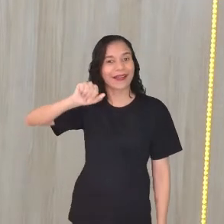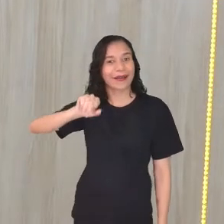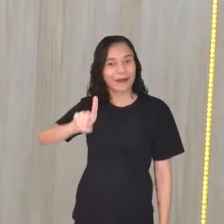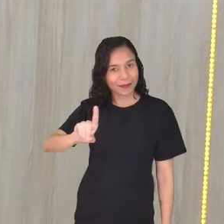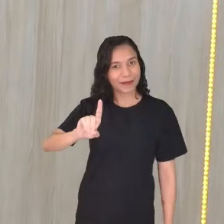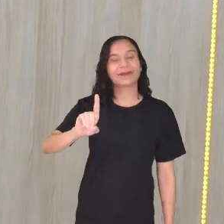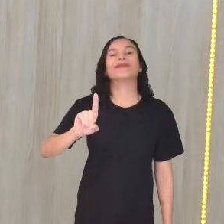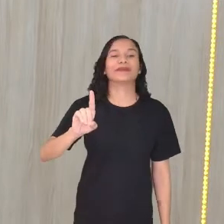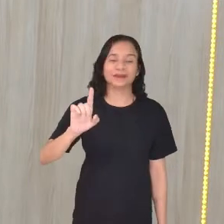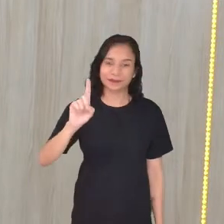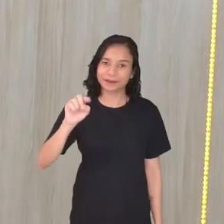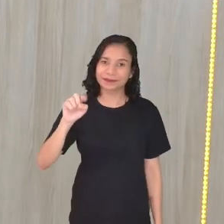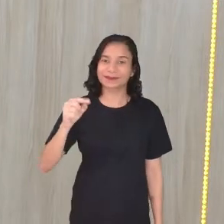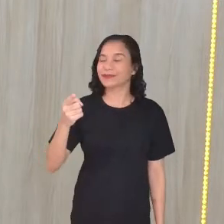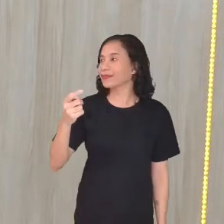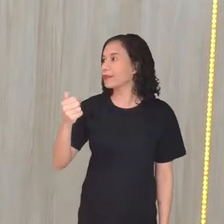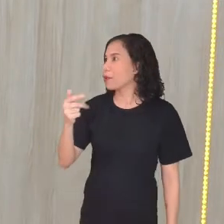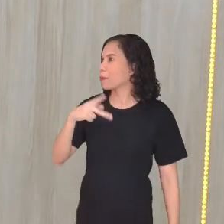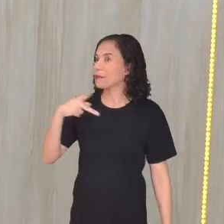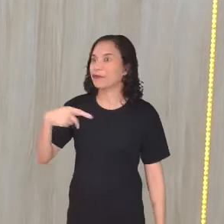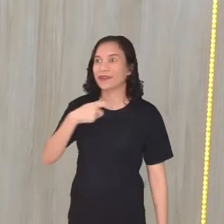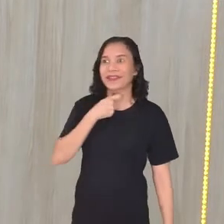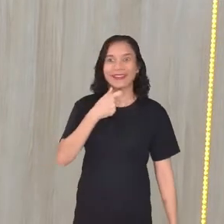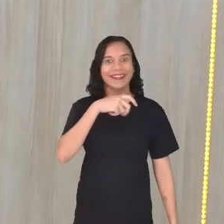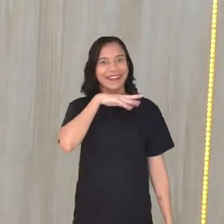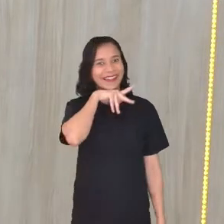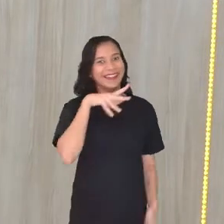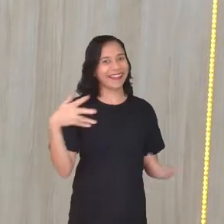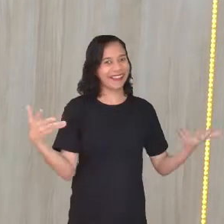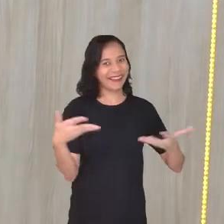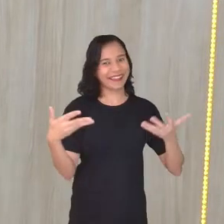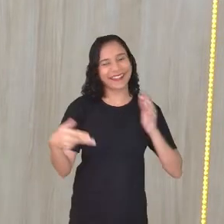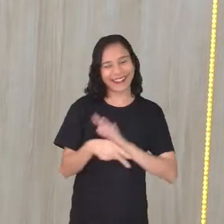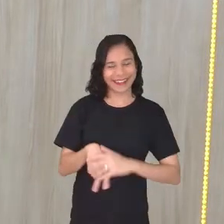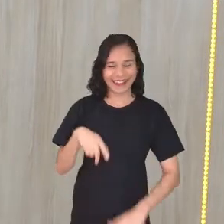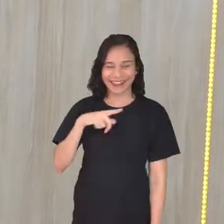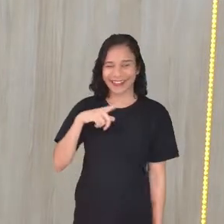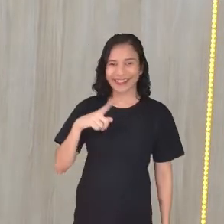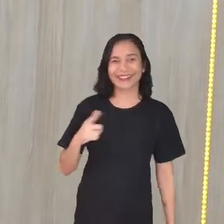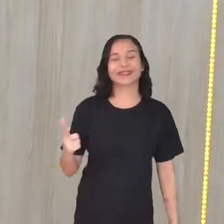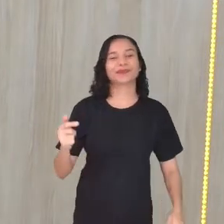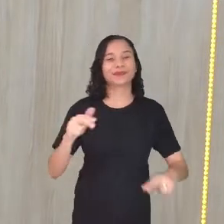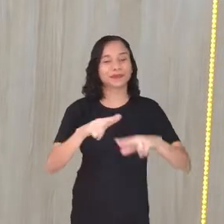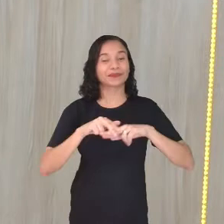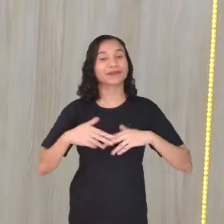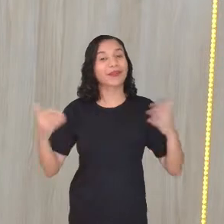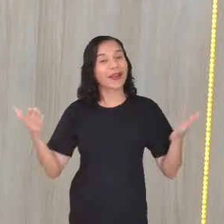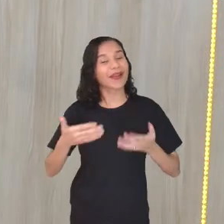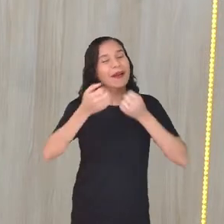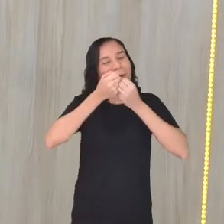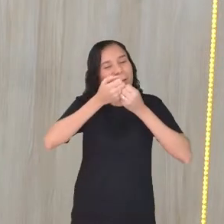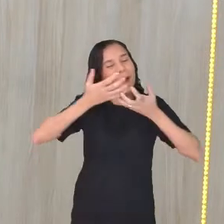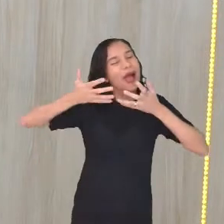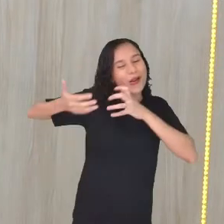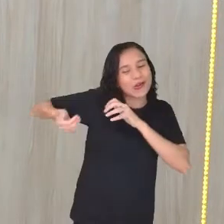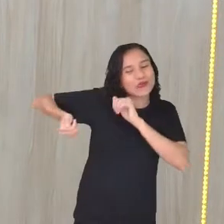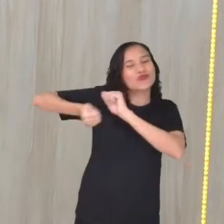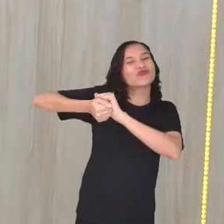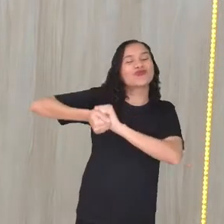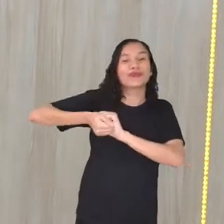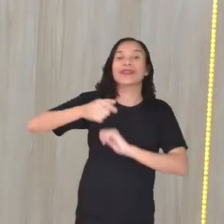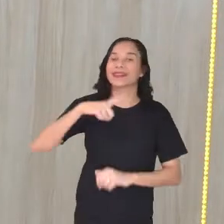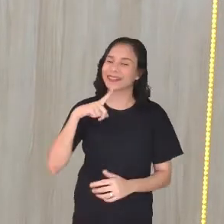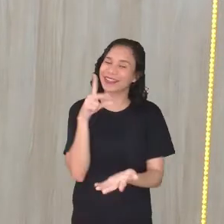Digitais. Eita, a professora tá ruim aqui hoje! E estou muito bem acompanhada, né?